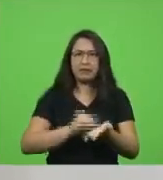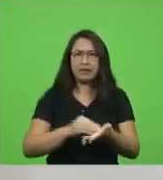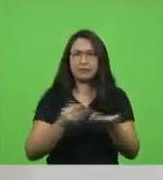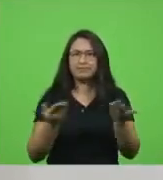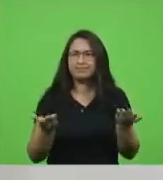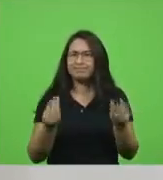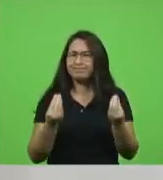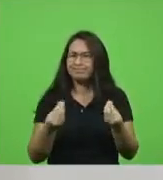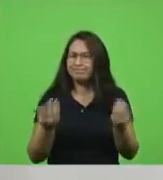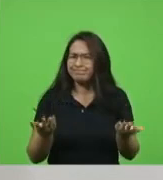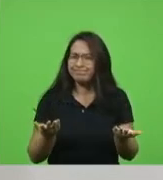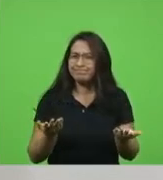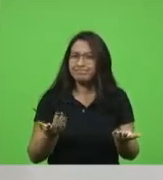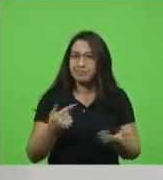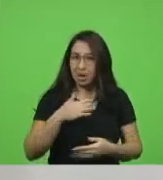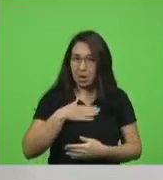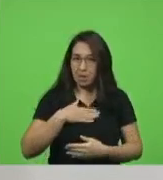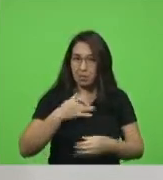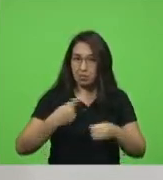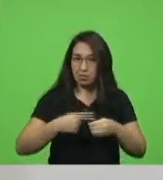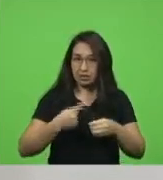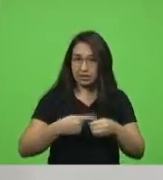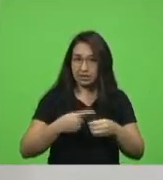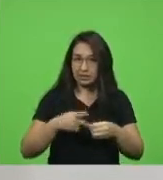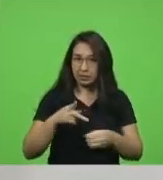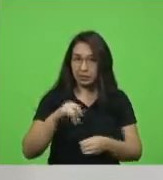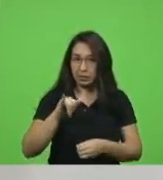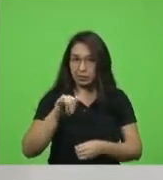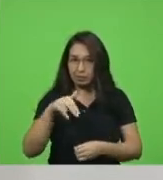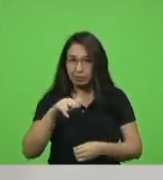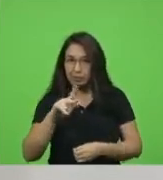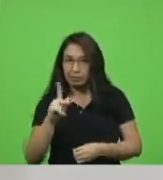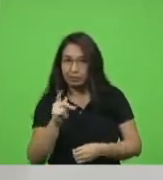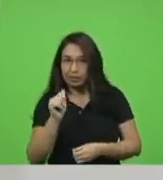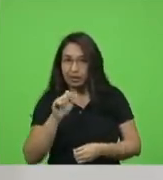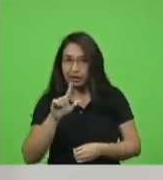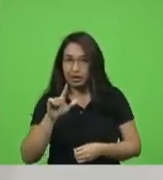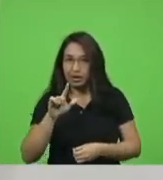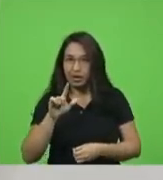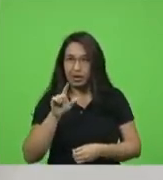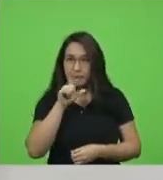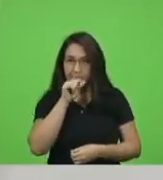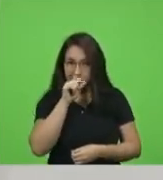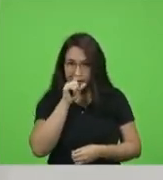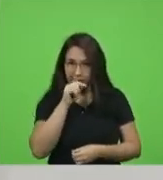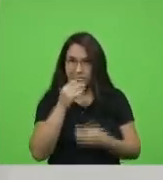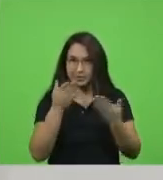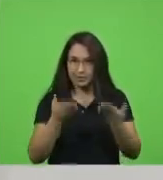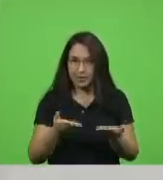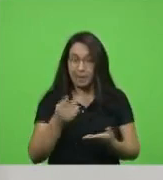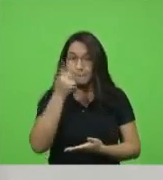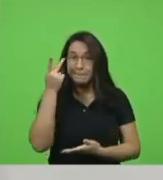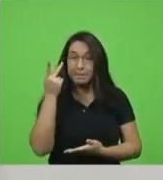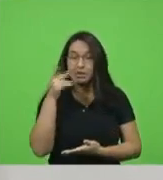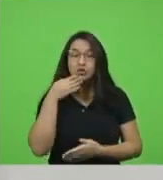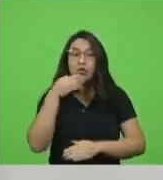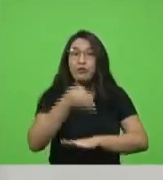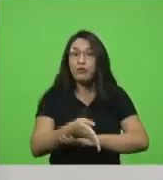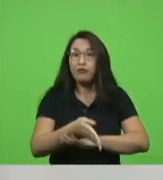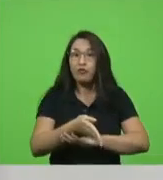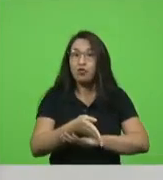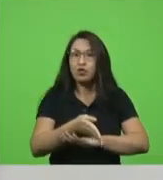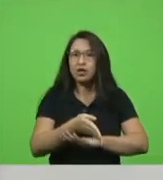no meu município lá em Pinhalzinho a pessoa foi fez o exame positivo